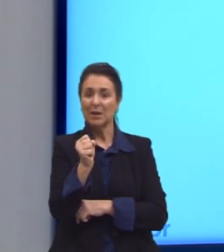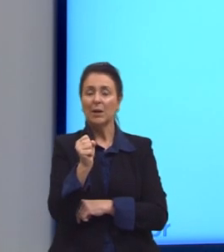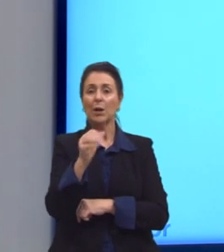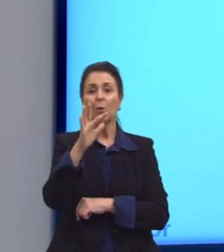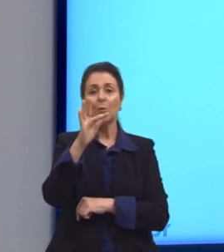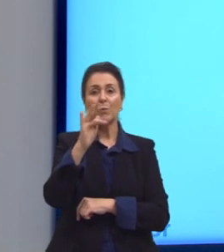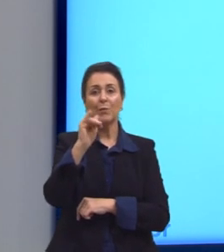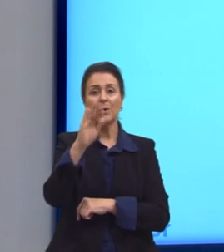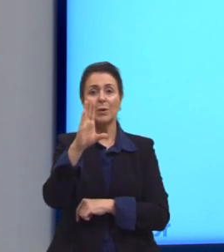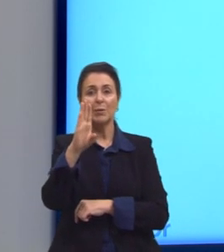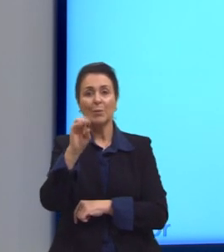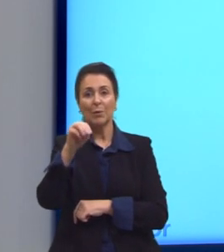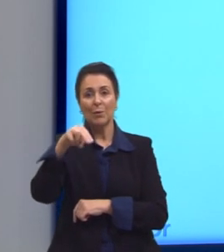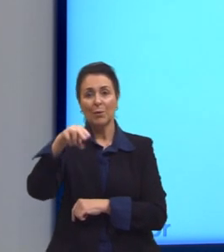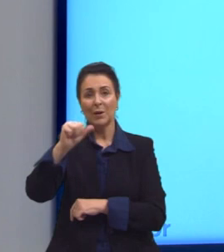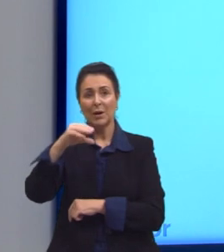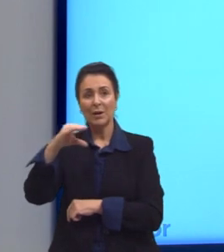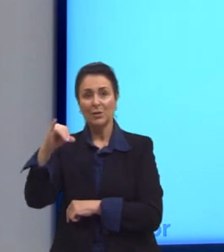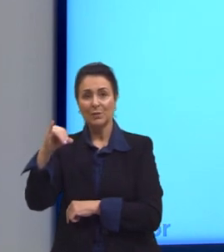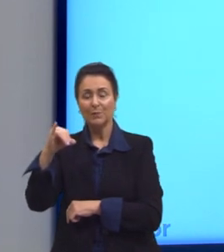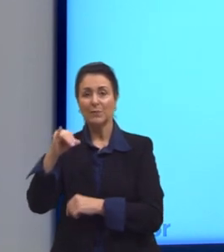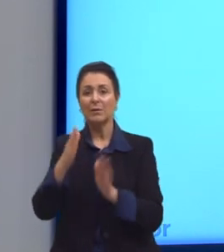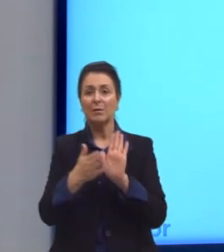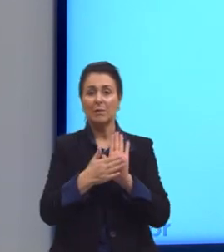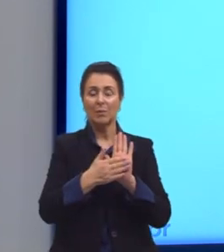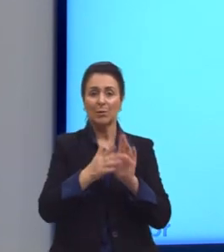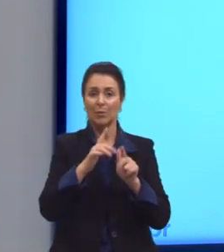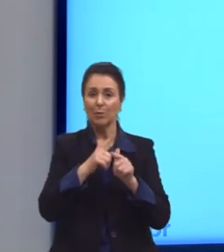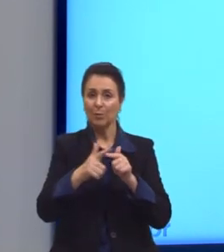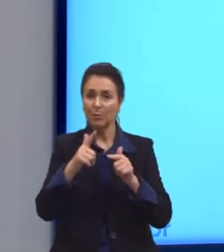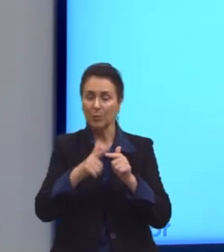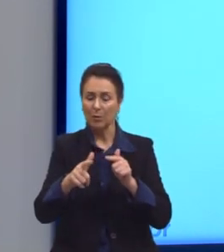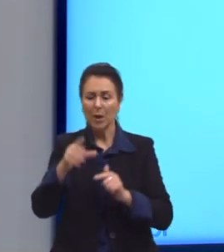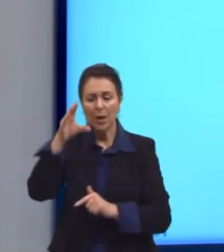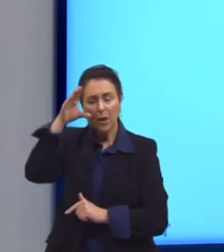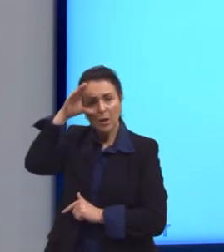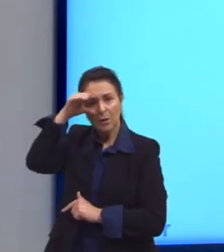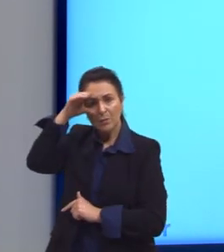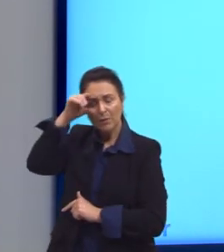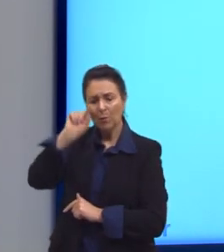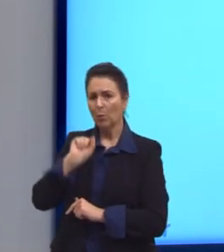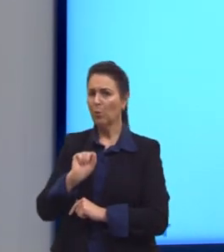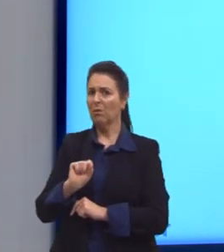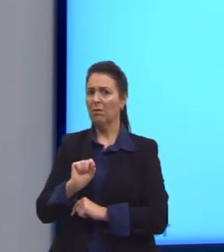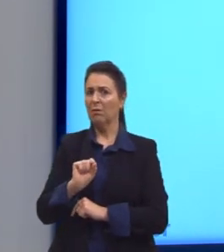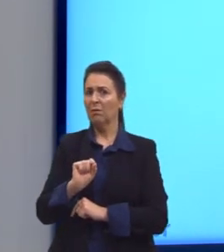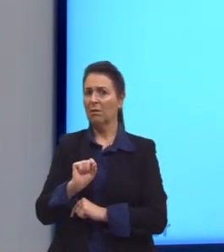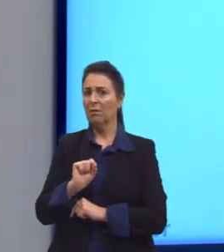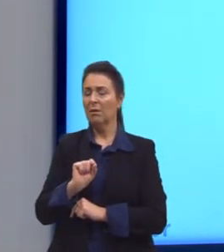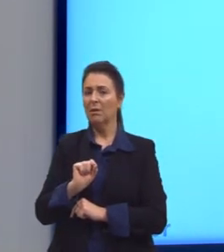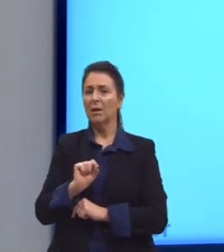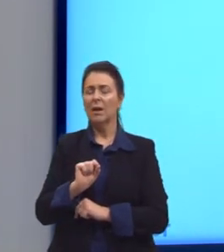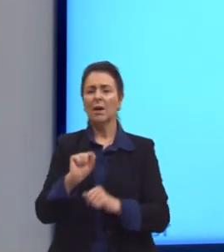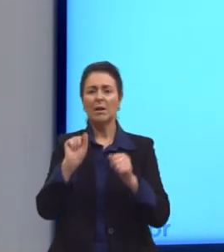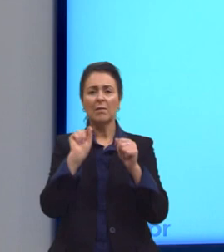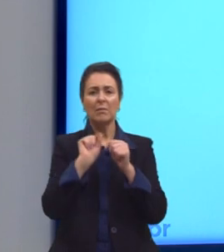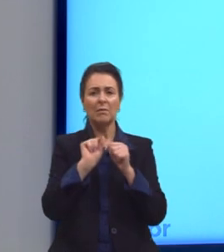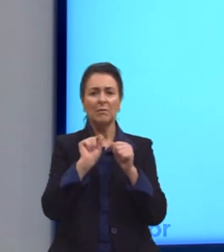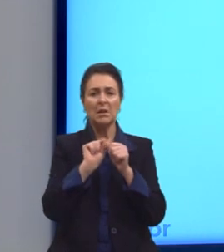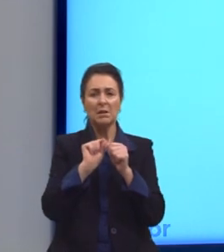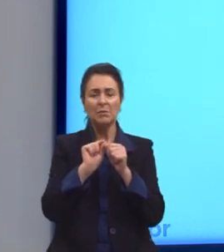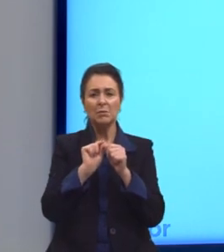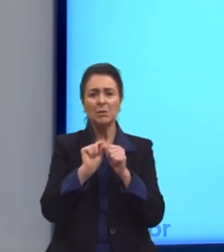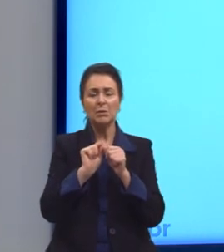Fibonacci, então, propôs o seguinte problema. Através de uma observação que ele fez ali, ele elaborou o seguinte,